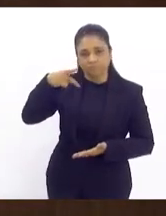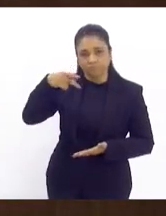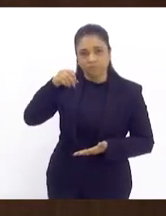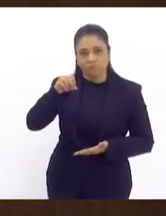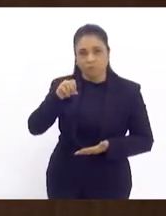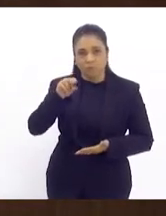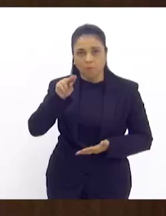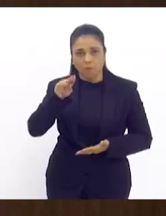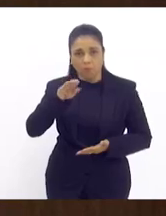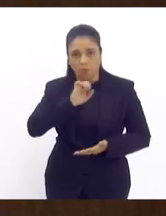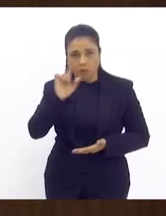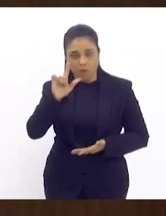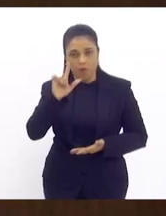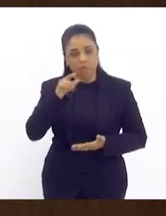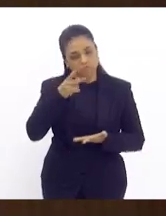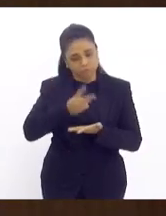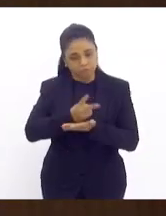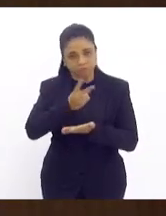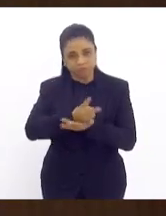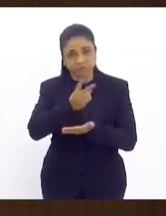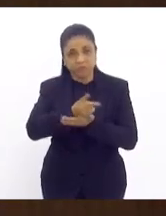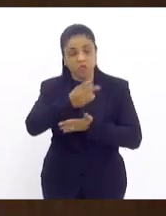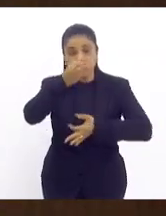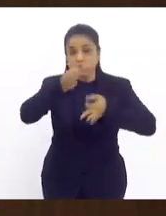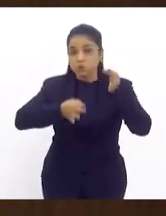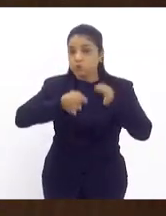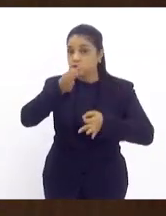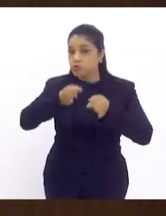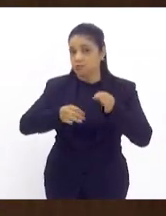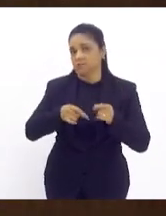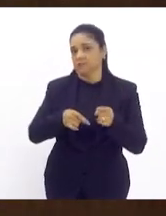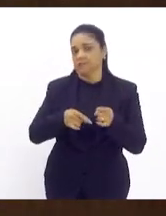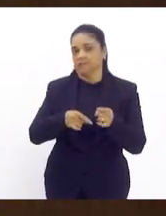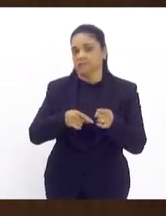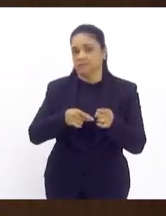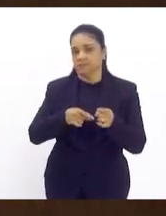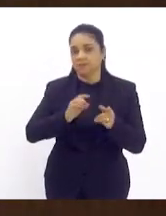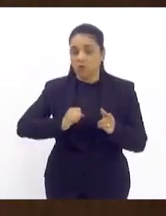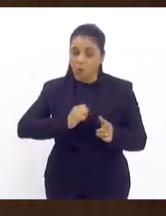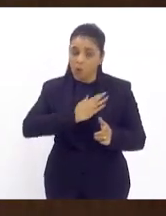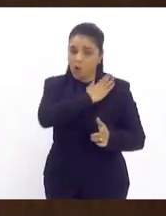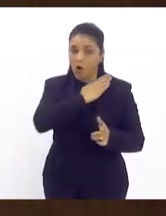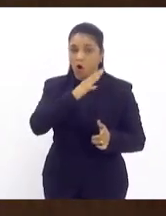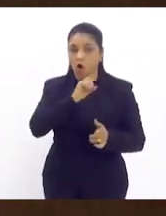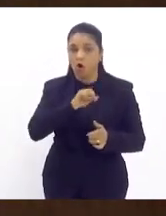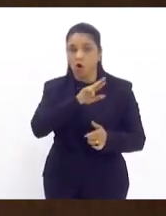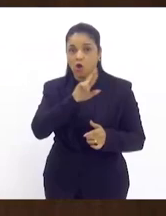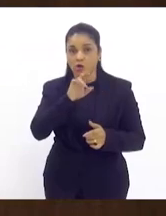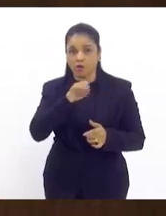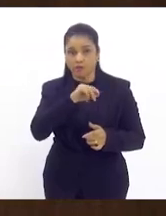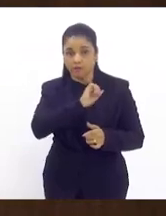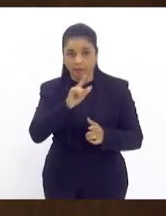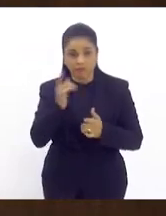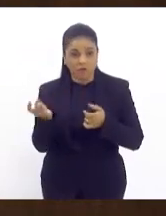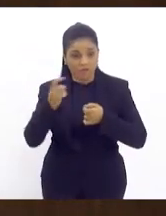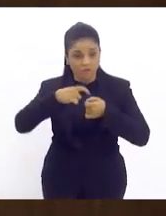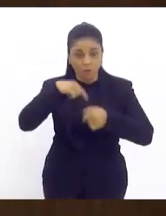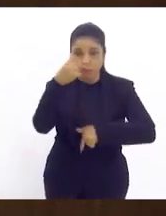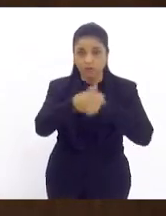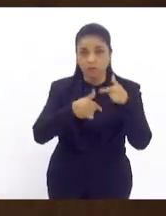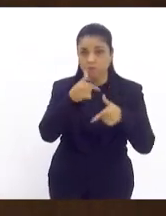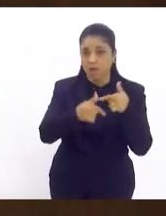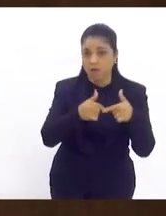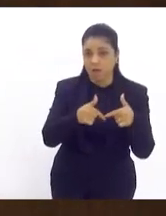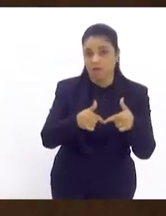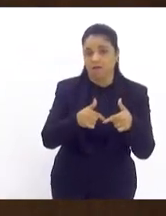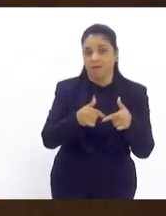de fato uma questão de justiça e a injustiça é sempre com praça porque os coronéis já voltaram já estão na ativa na verdade a